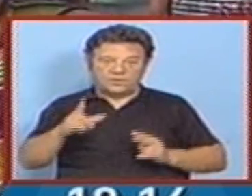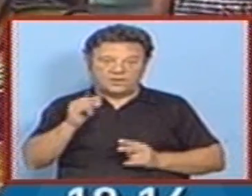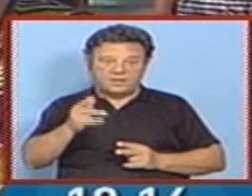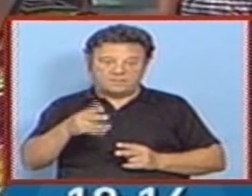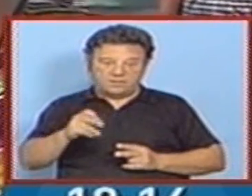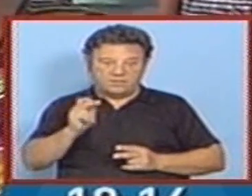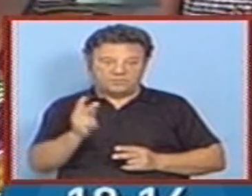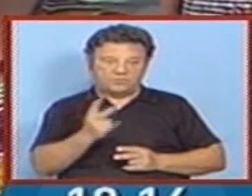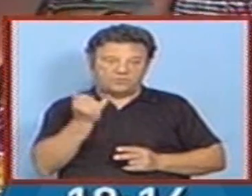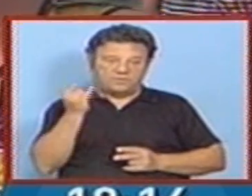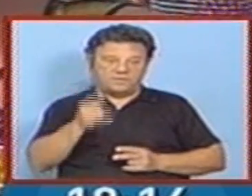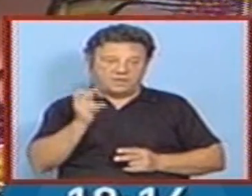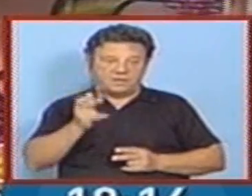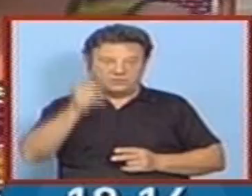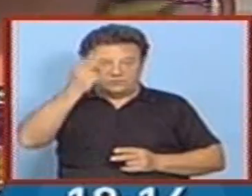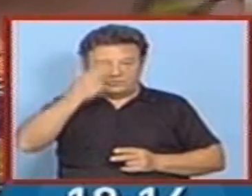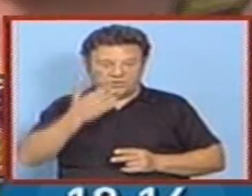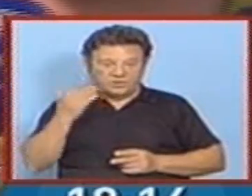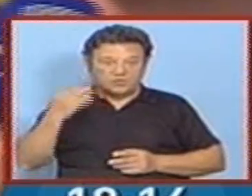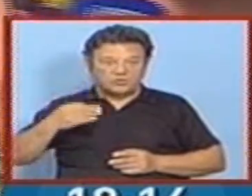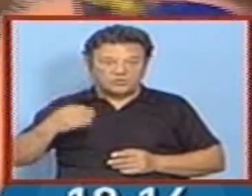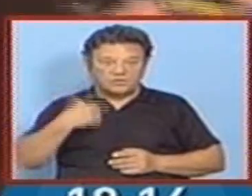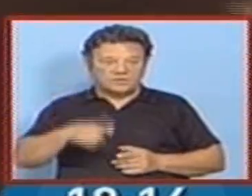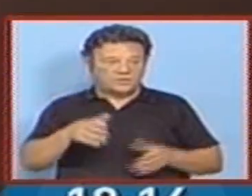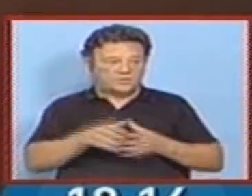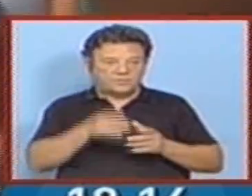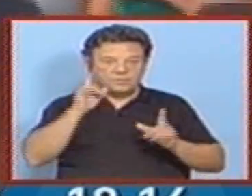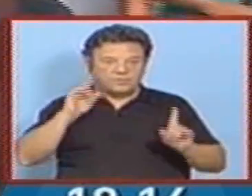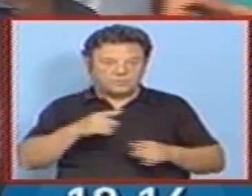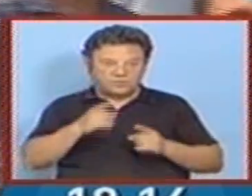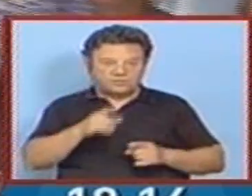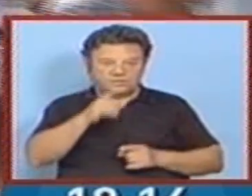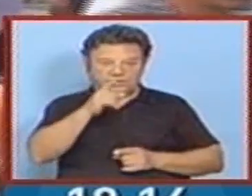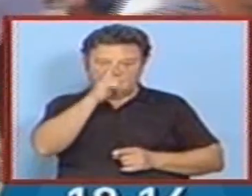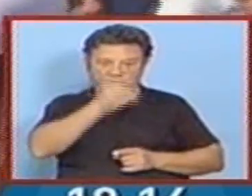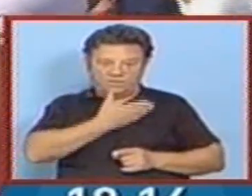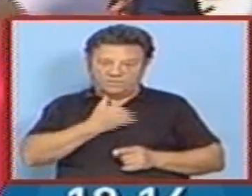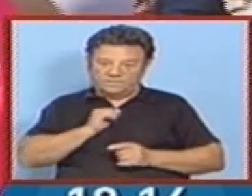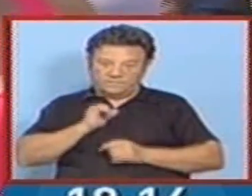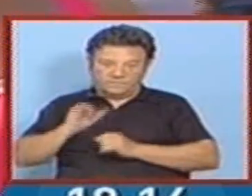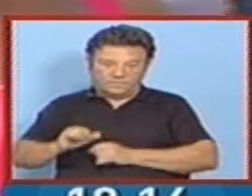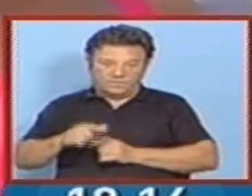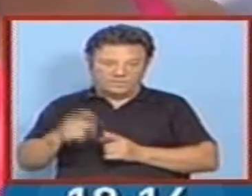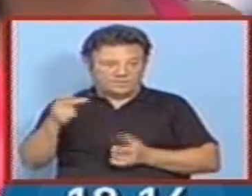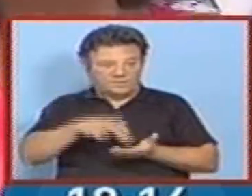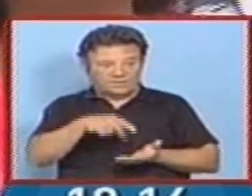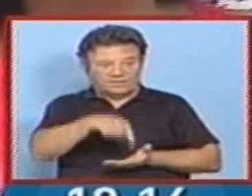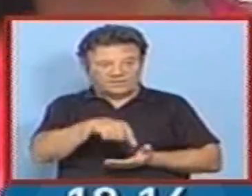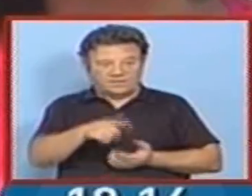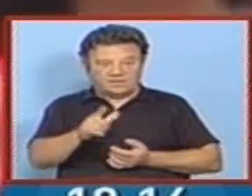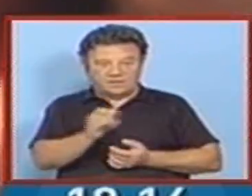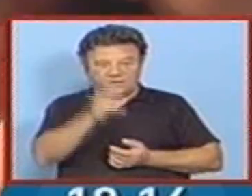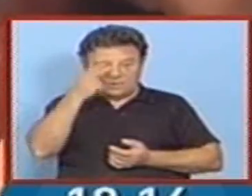Todos os dias teremos bandas de música tradicionais a atuar também neste Larco Amões, é um espetáculo muito apreciado.